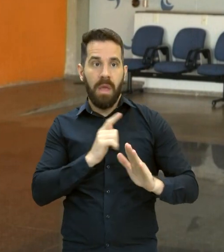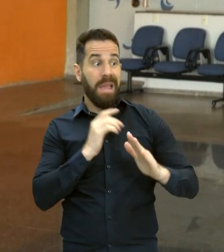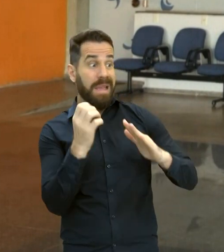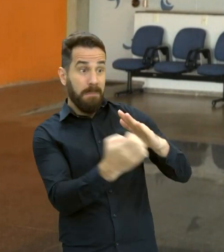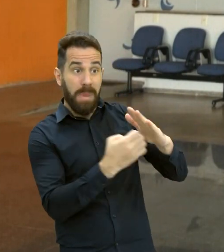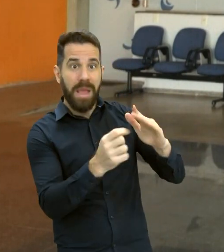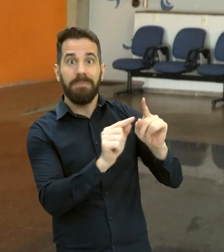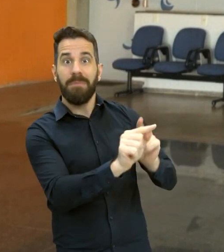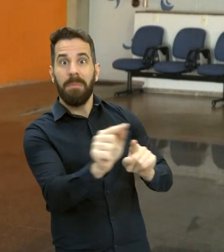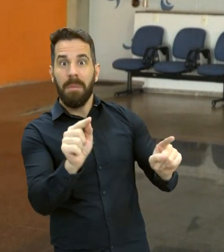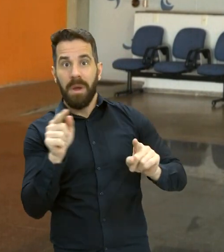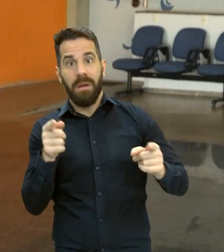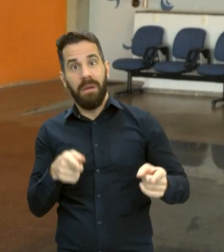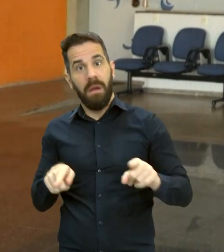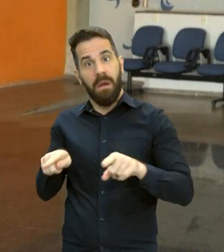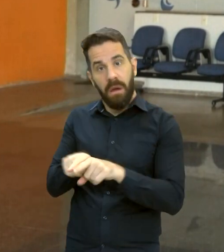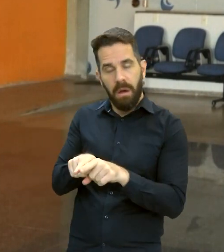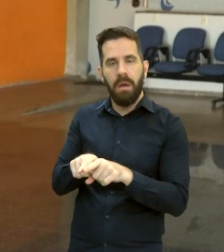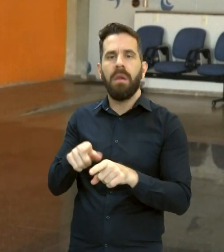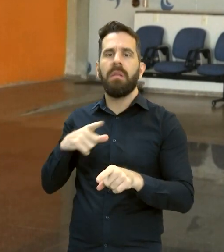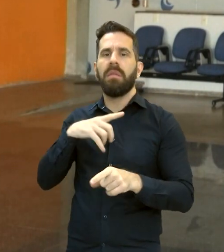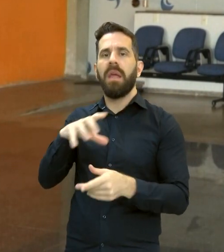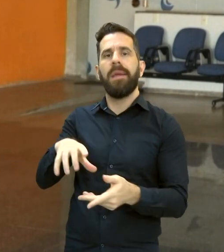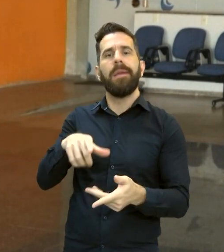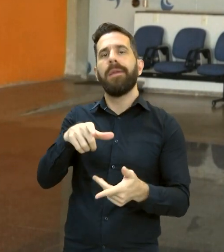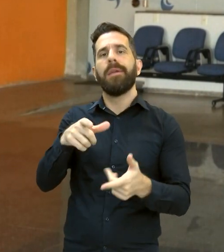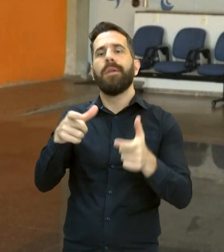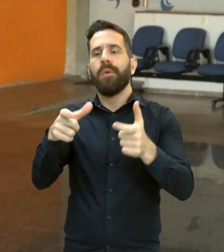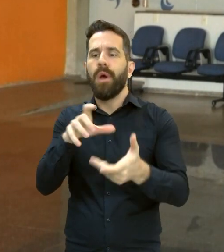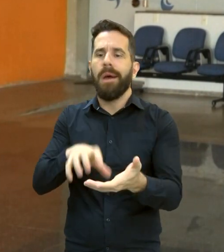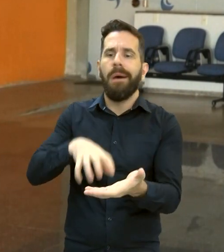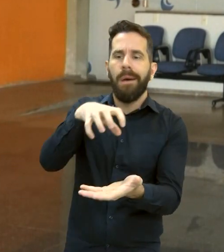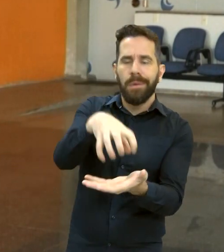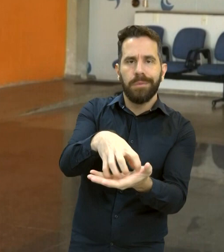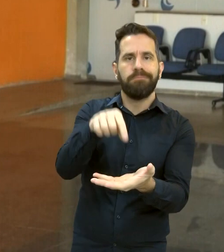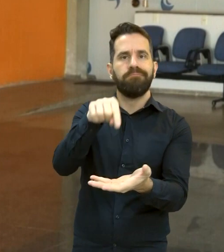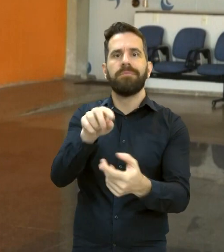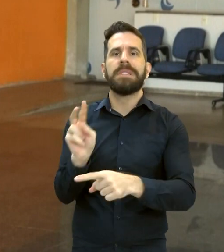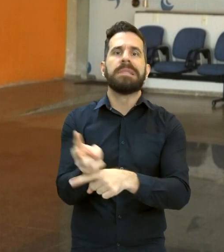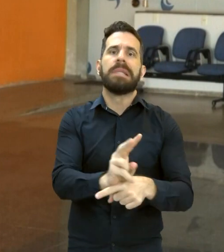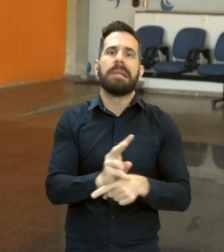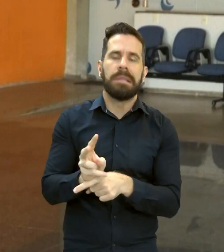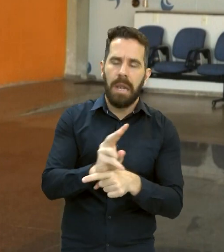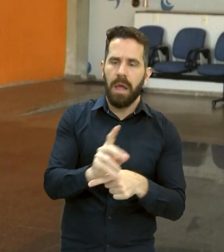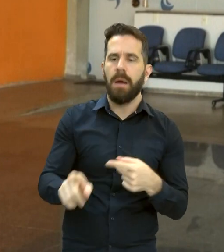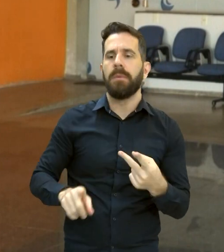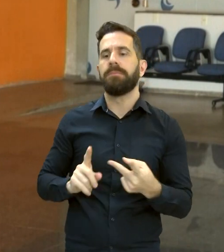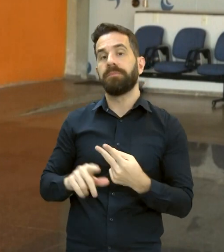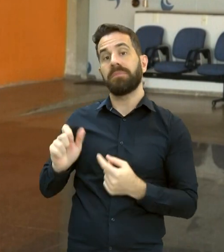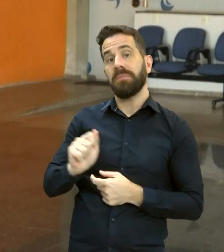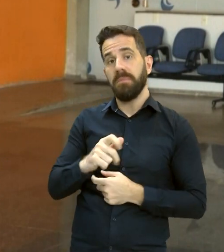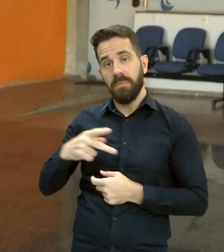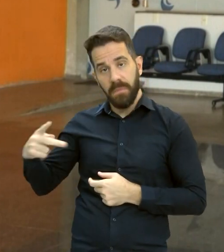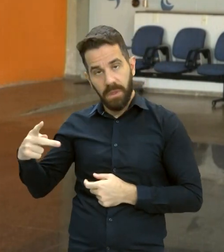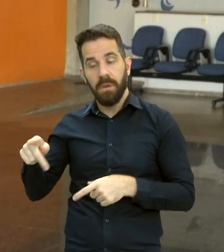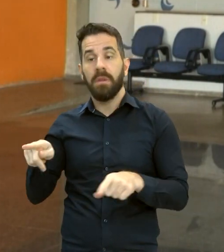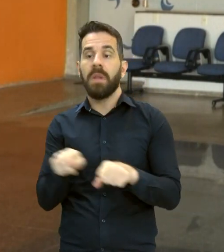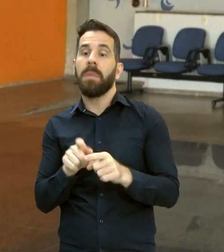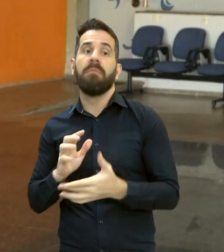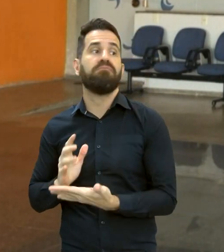a nossa estrutura de central, de aplicativo e de produção de dados para